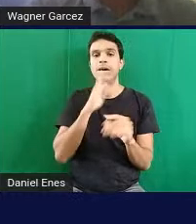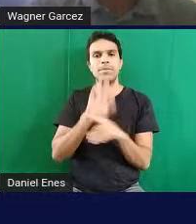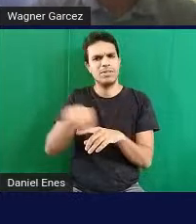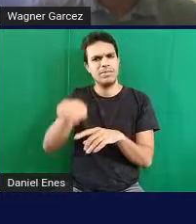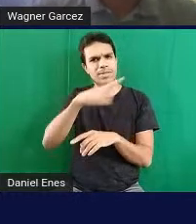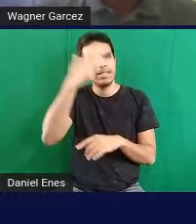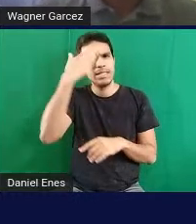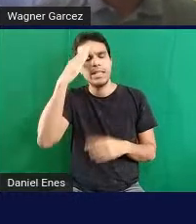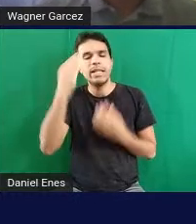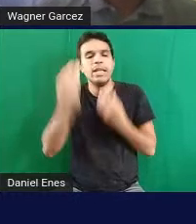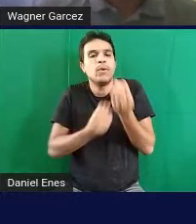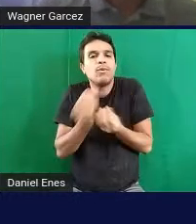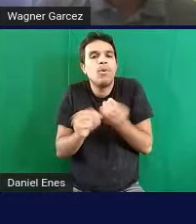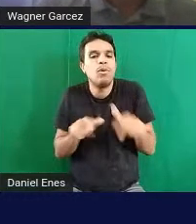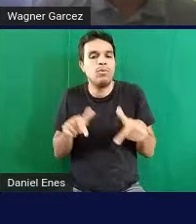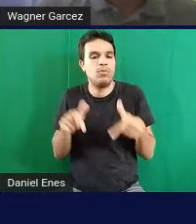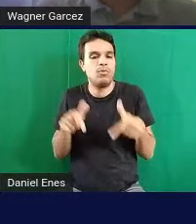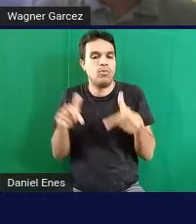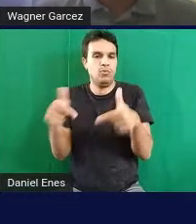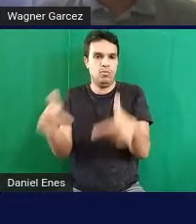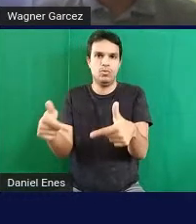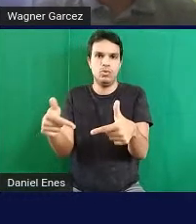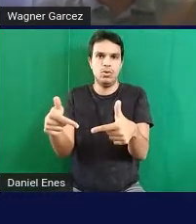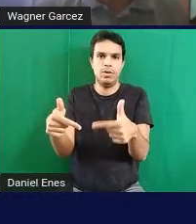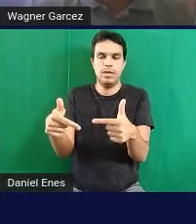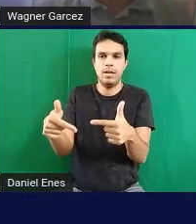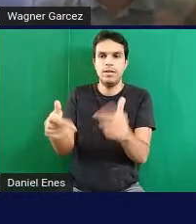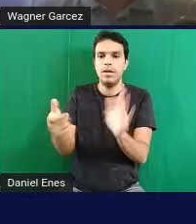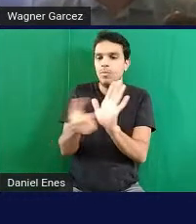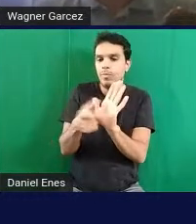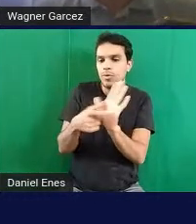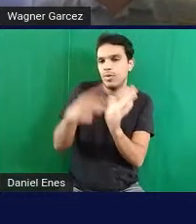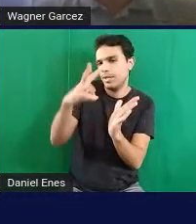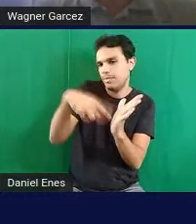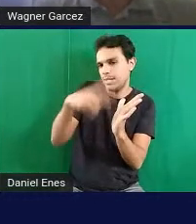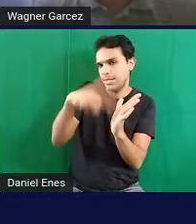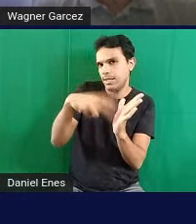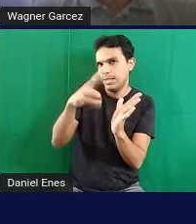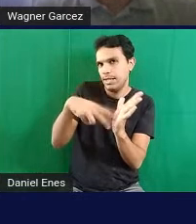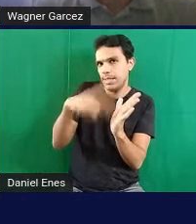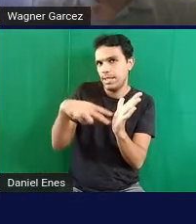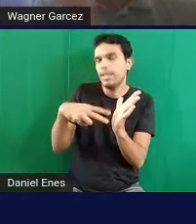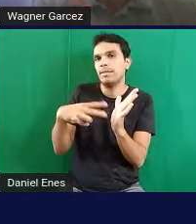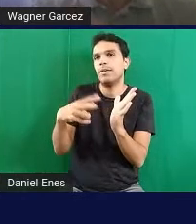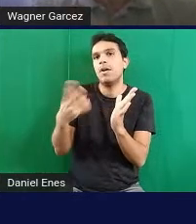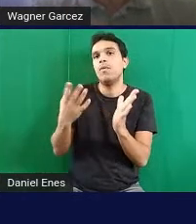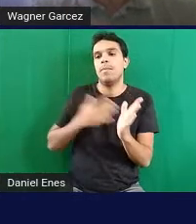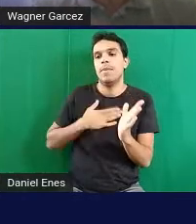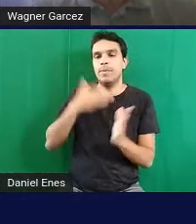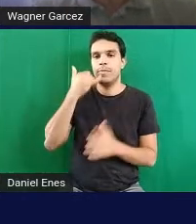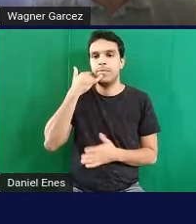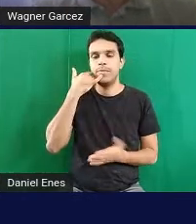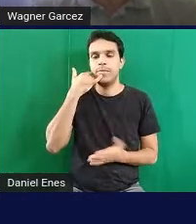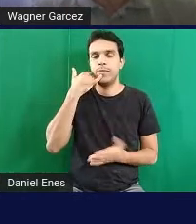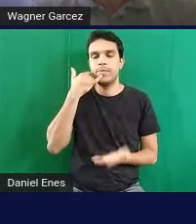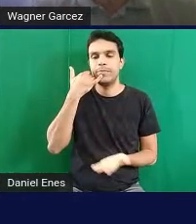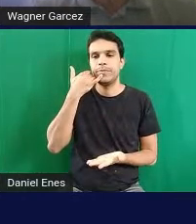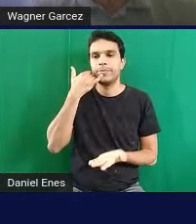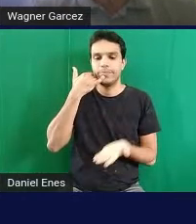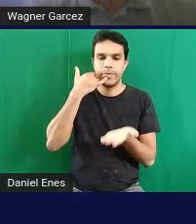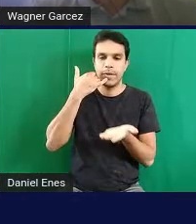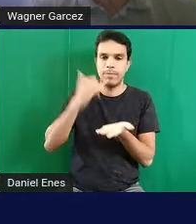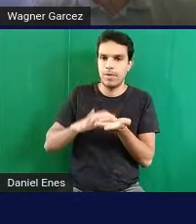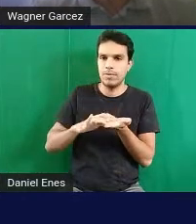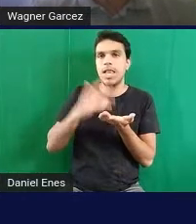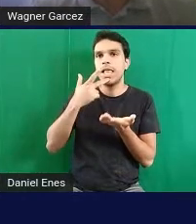funciona o leitor de telas do Talkback. Eu vou pegar aqui meu celular, eu vou pedir para ele ler justamente essa imagem que